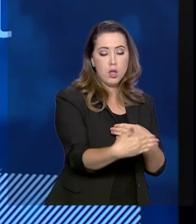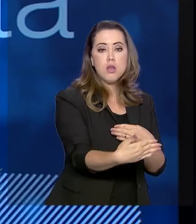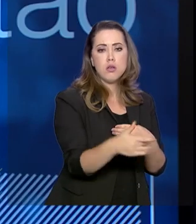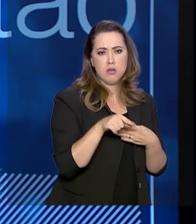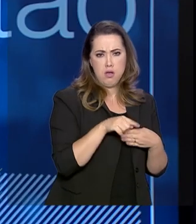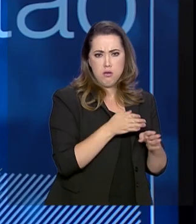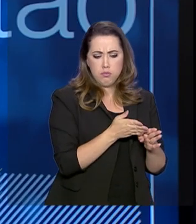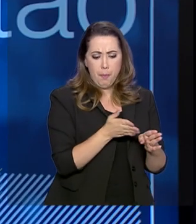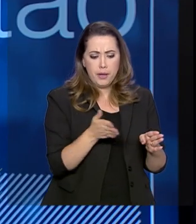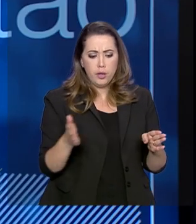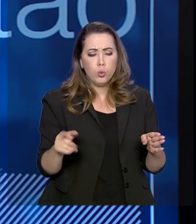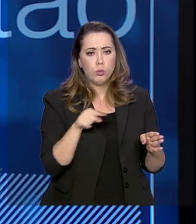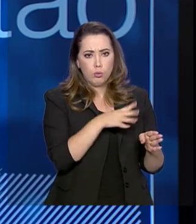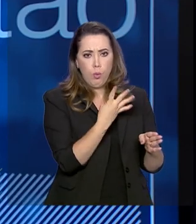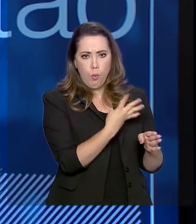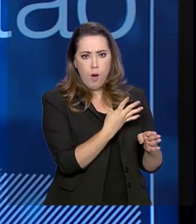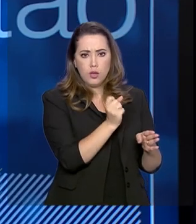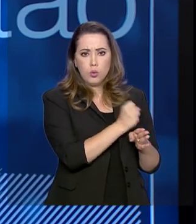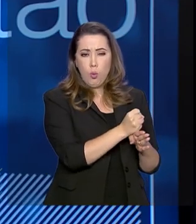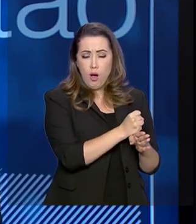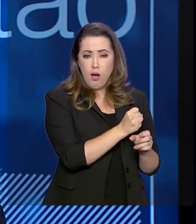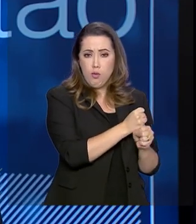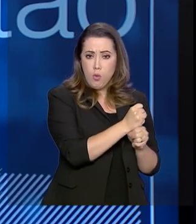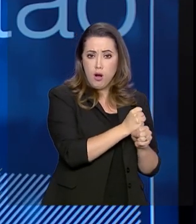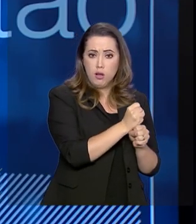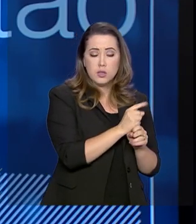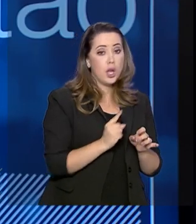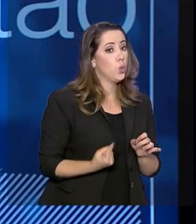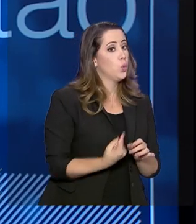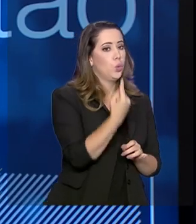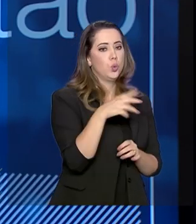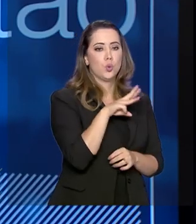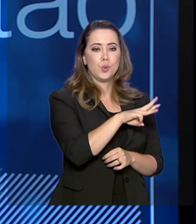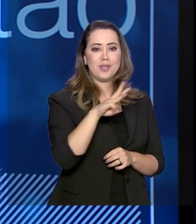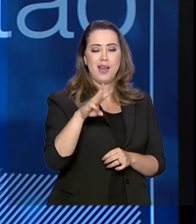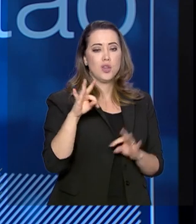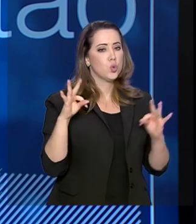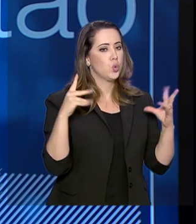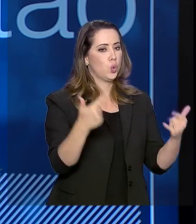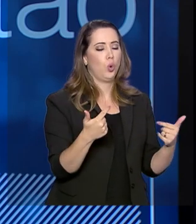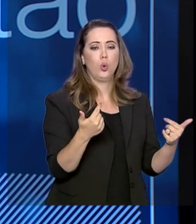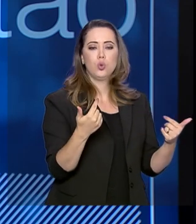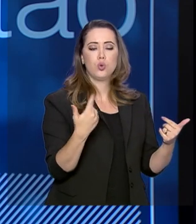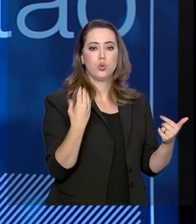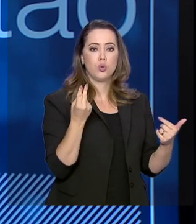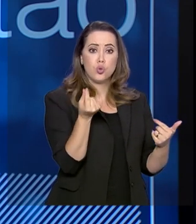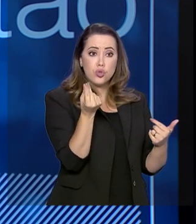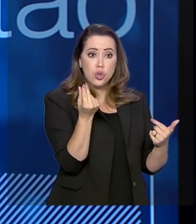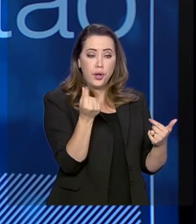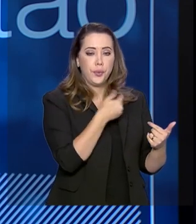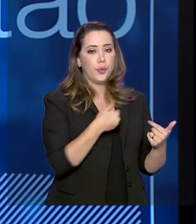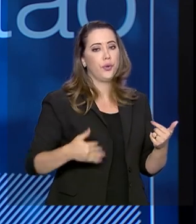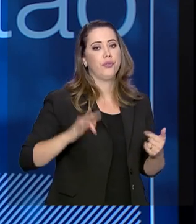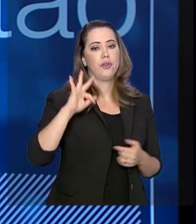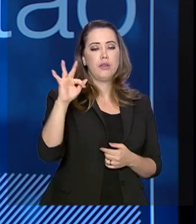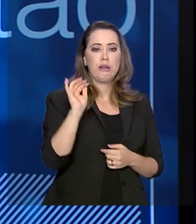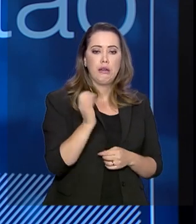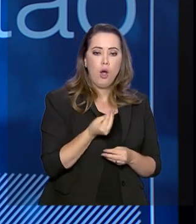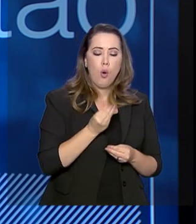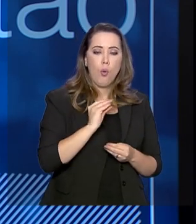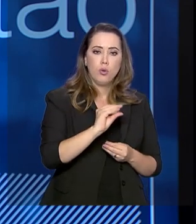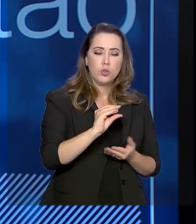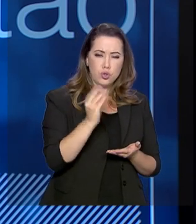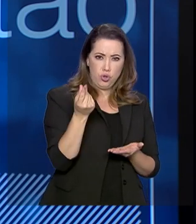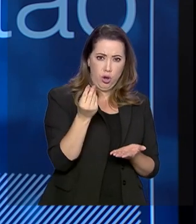convergir em uma única plataforma tecnológica todas as modalidades de transferência de recursos da União para estados,